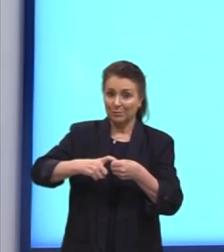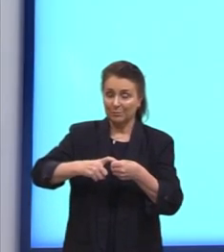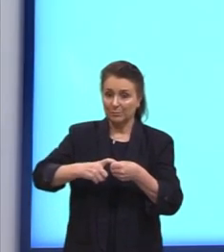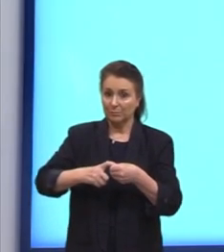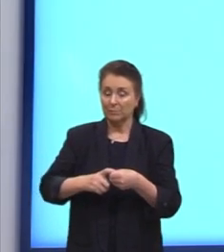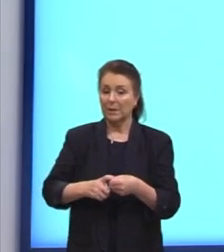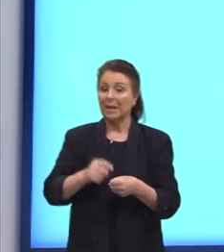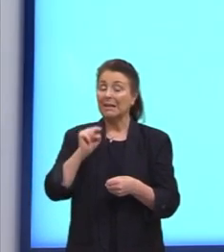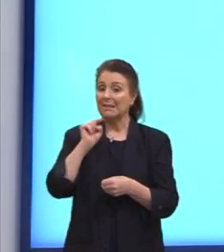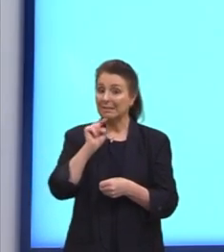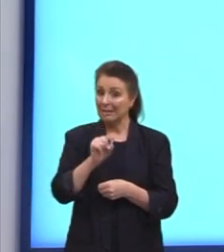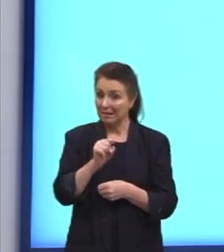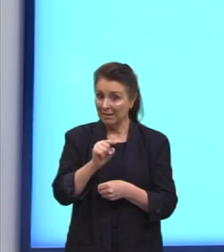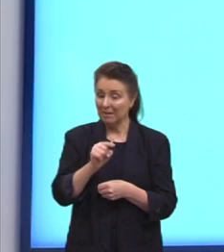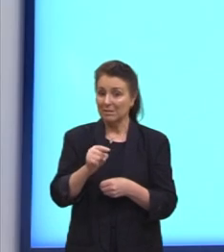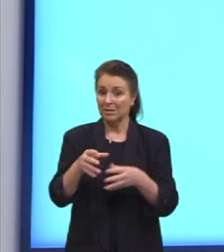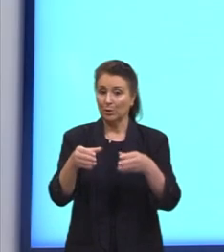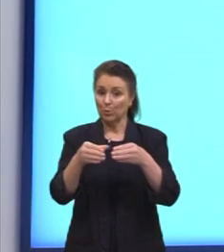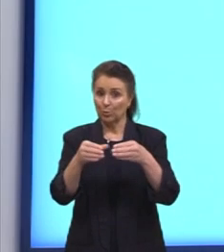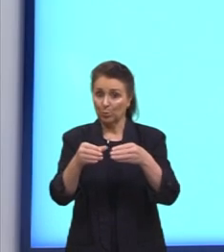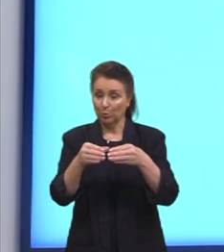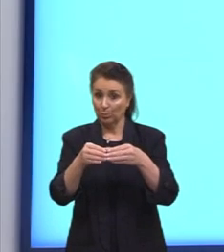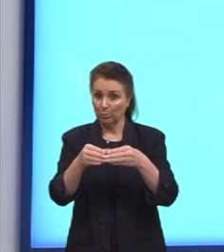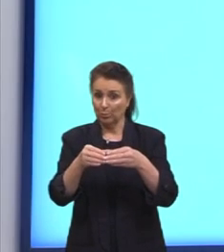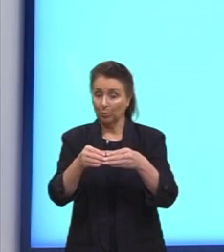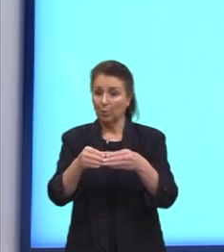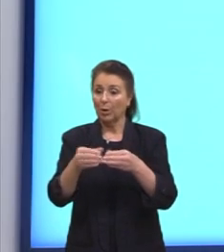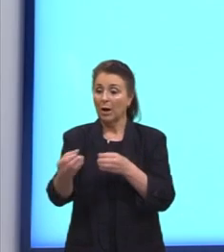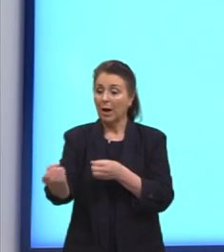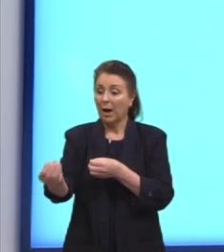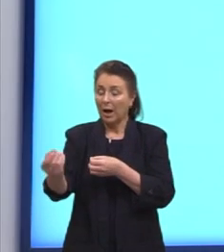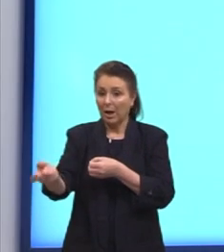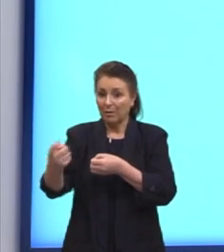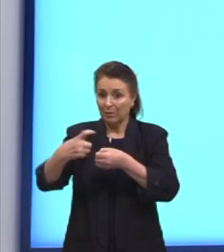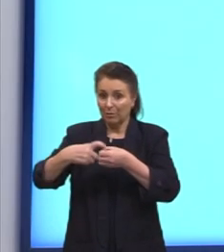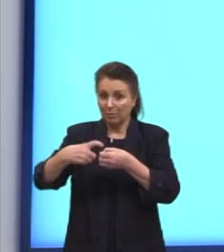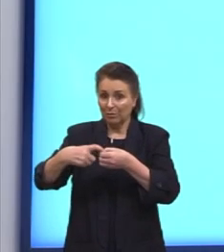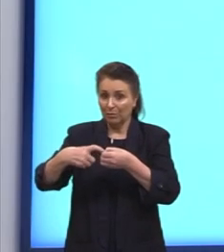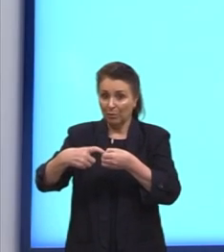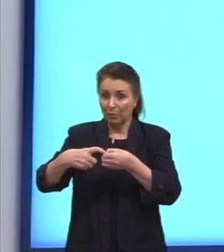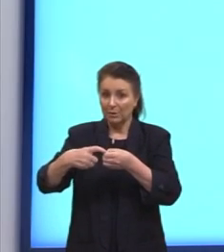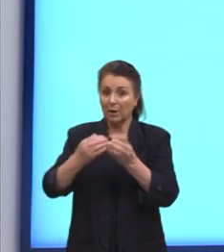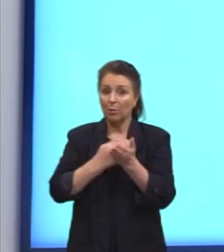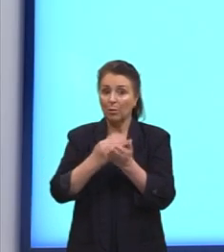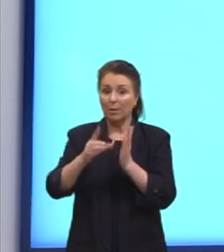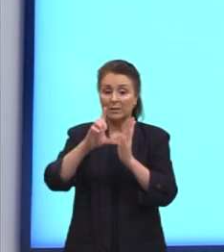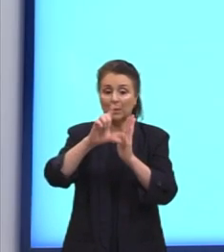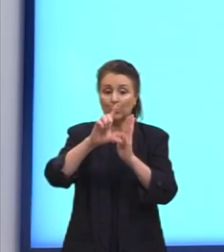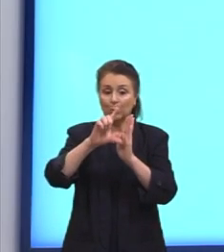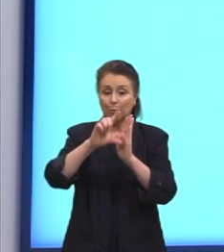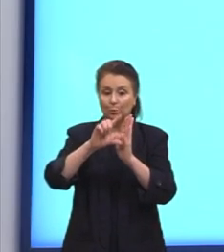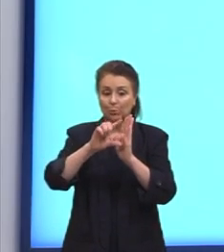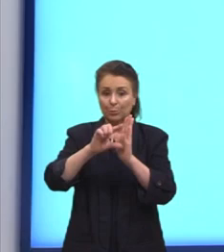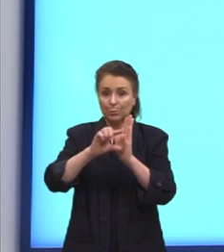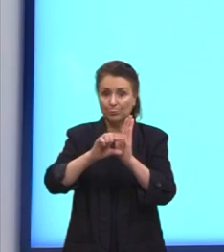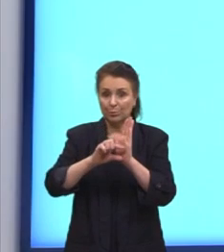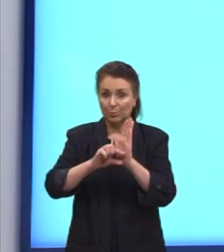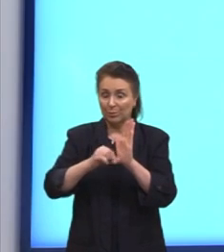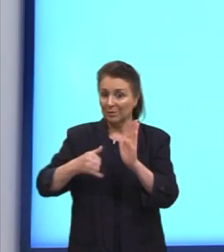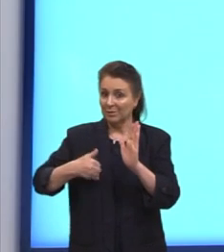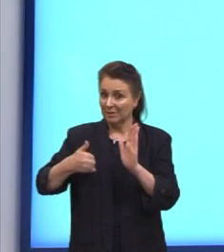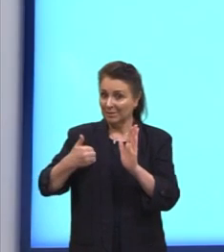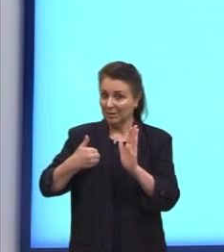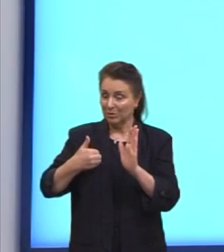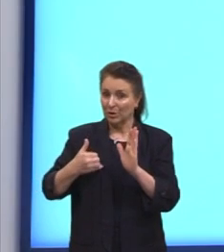os idosos, a restituição seja concedida em ordem decrescente de idade e que, em